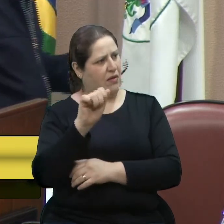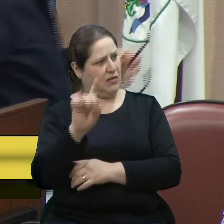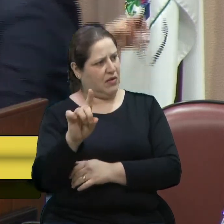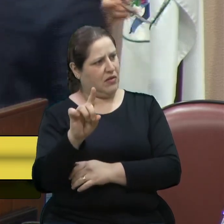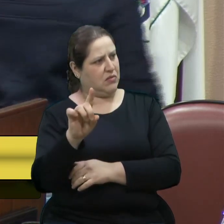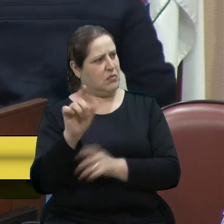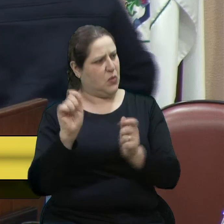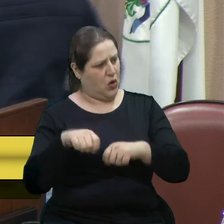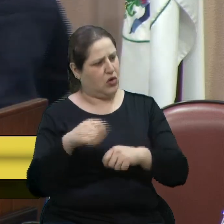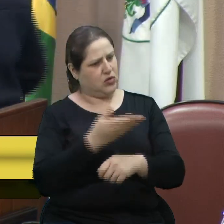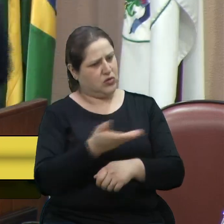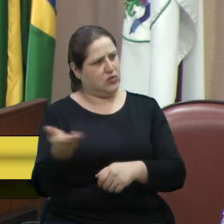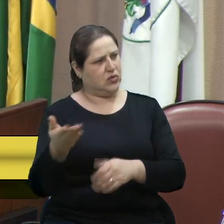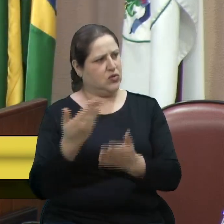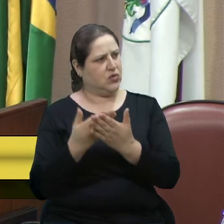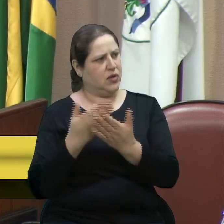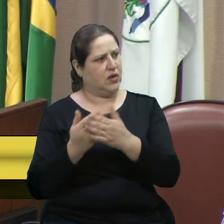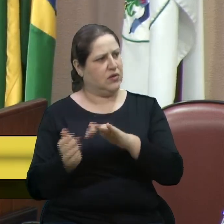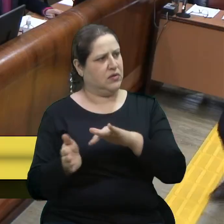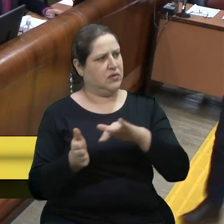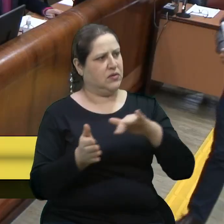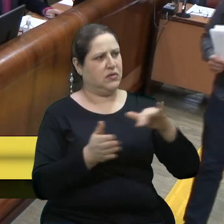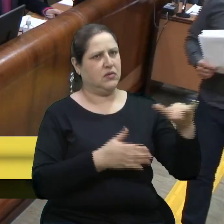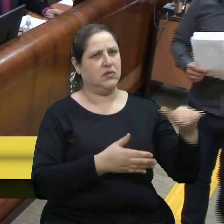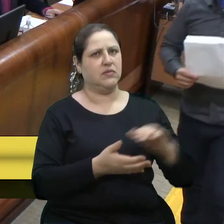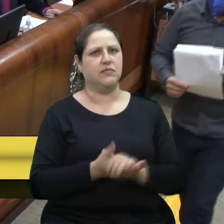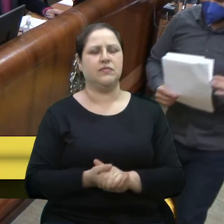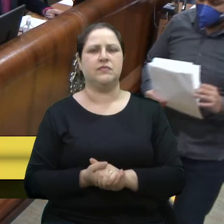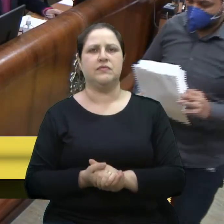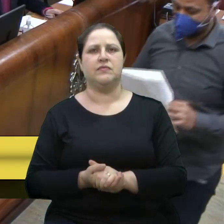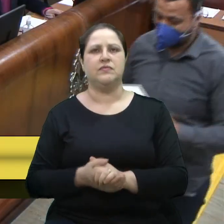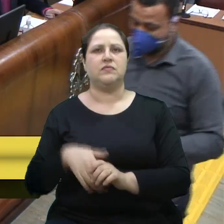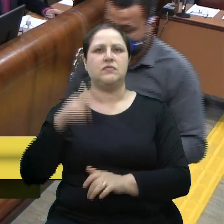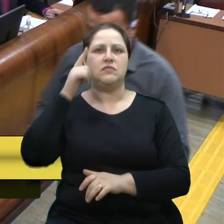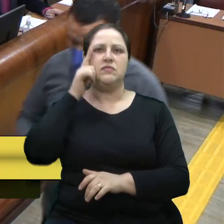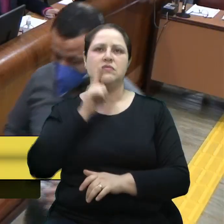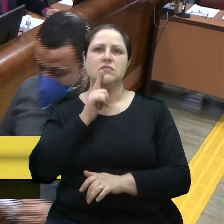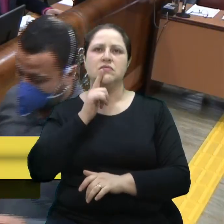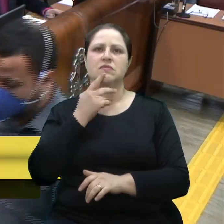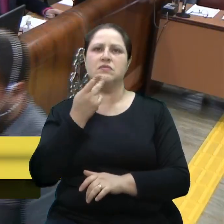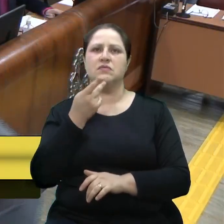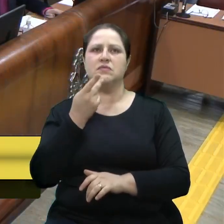Próximo inscrito, o vereador Lucas, com a palavra. Obrigado. Obrigado. Obrigado. Obrigado.